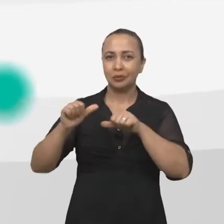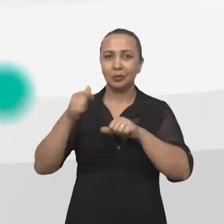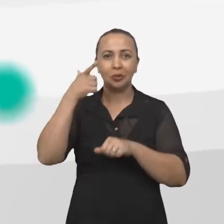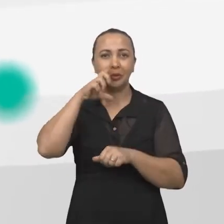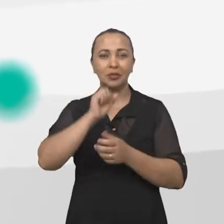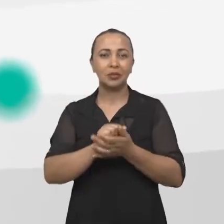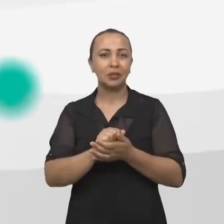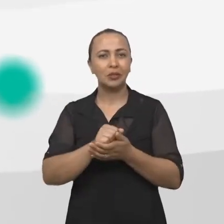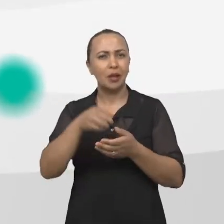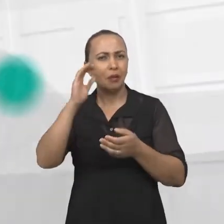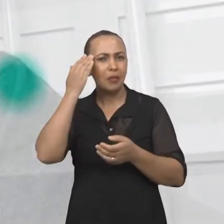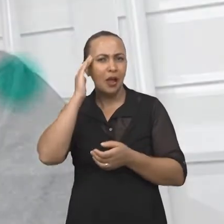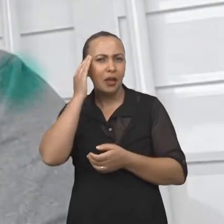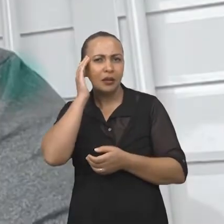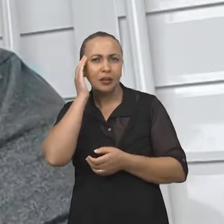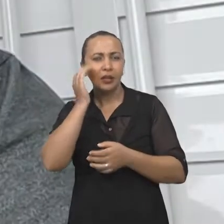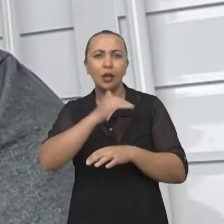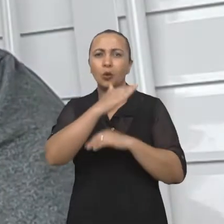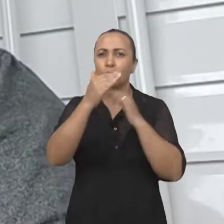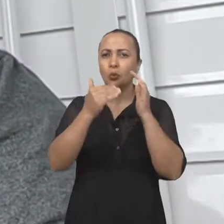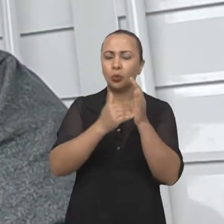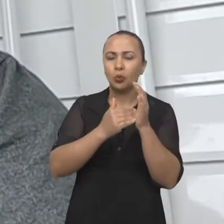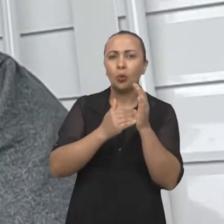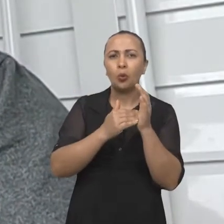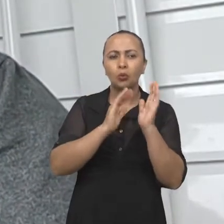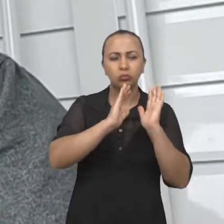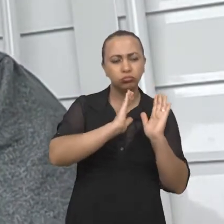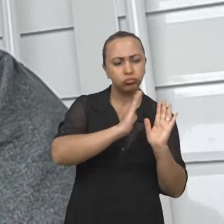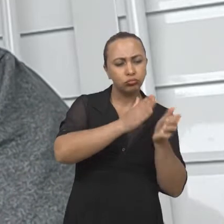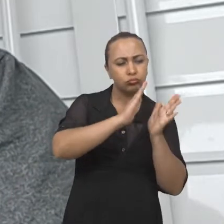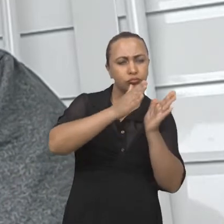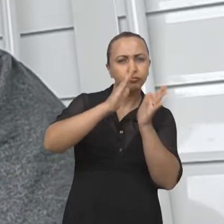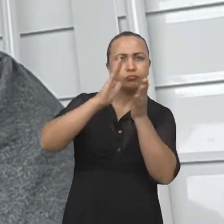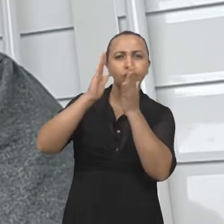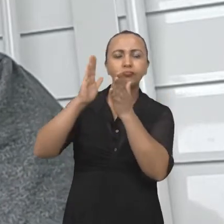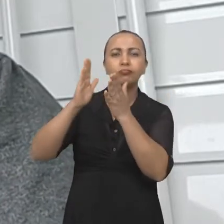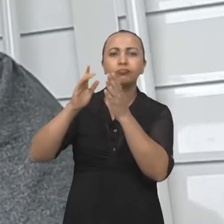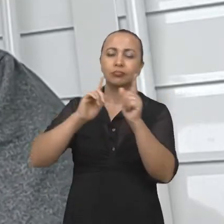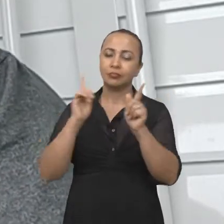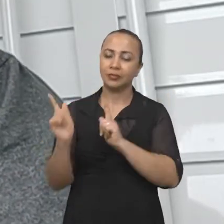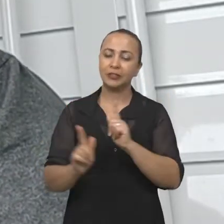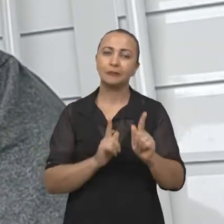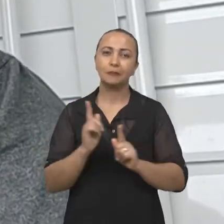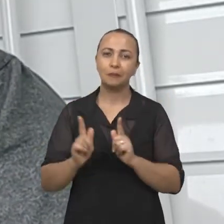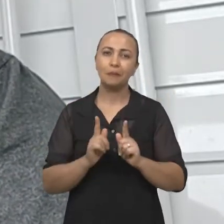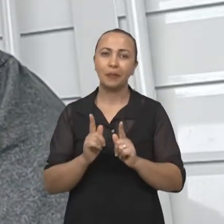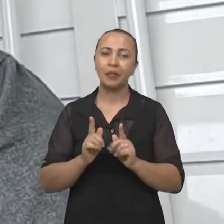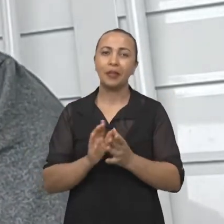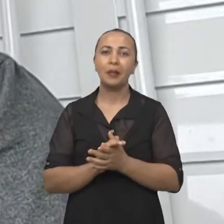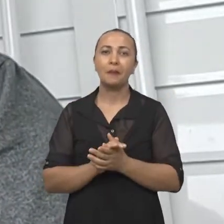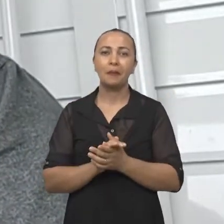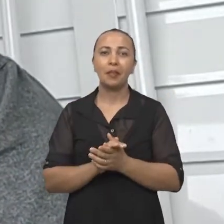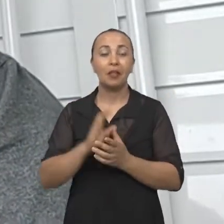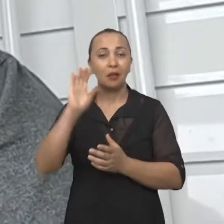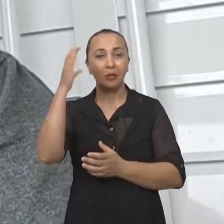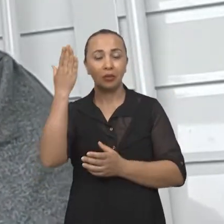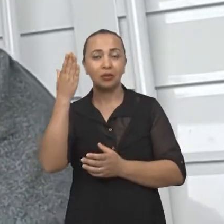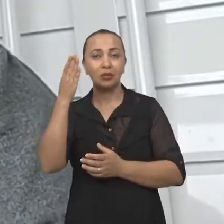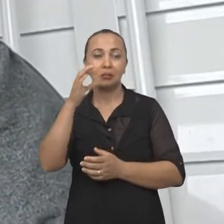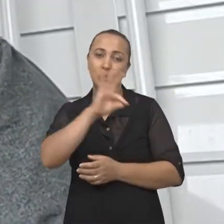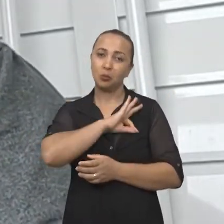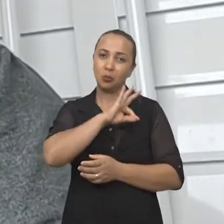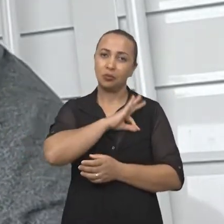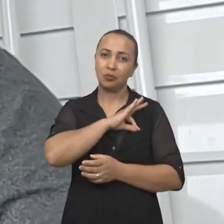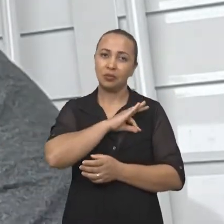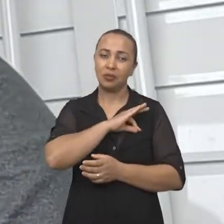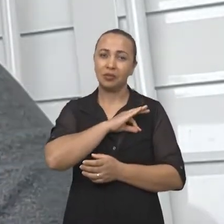conseguíssemos compreender todas as etapas do processo de gestão de ocorrências policiais,